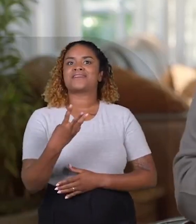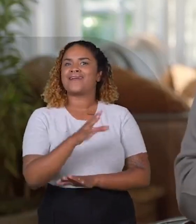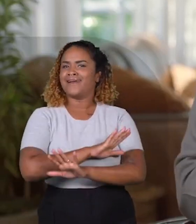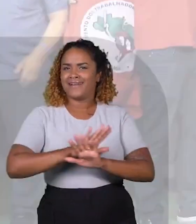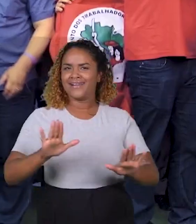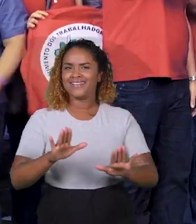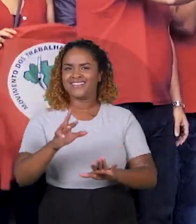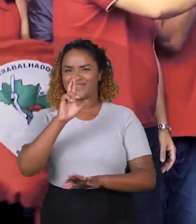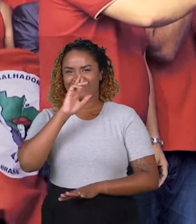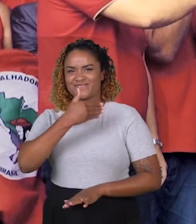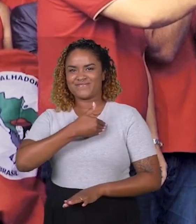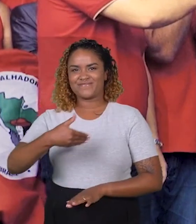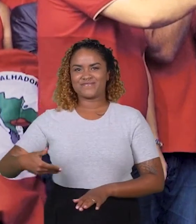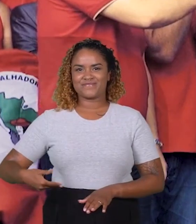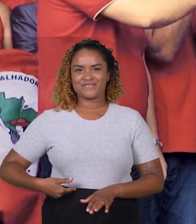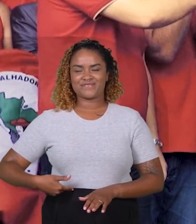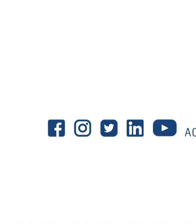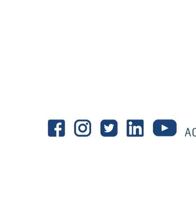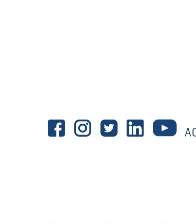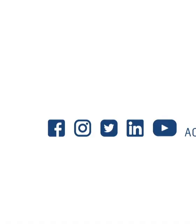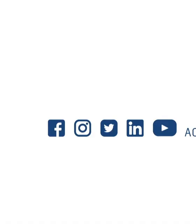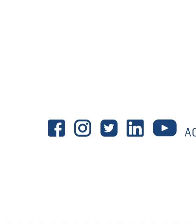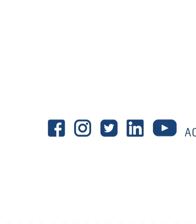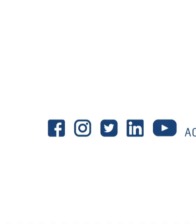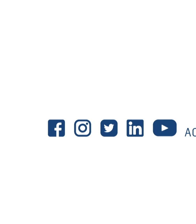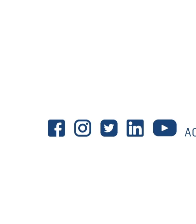é só 13. Vote Rogério, governador.